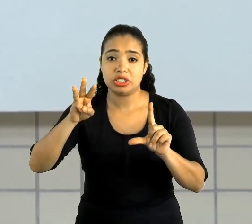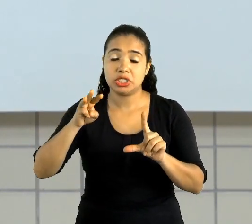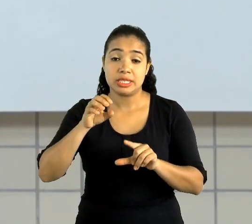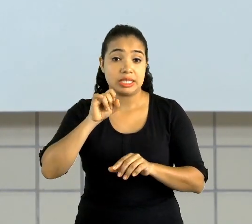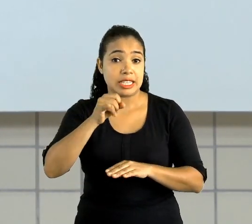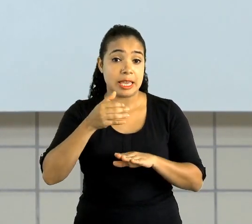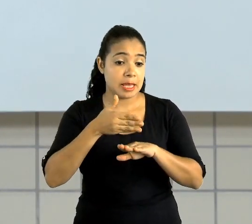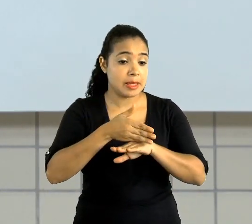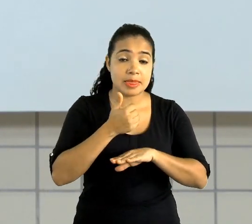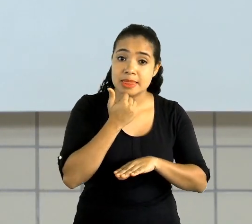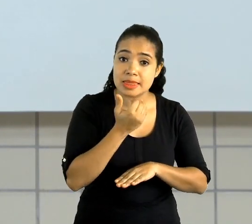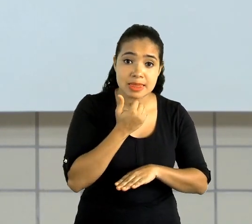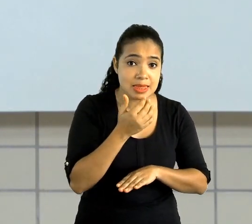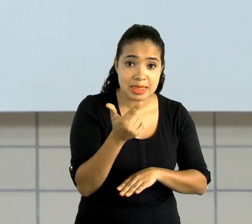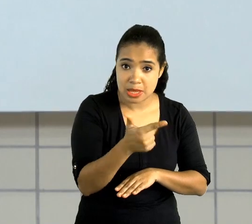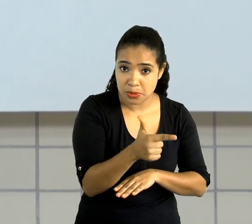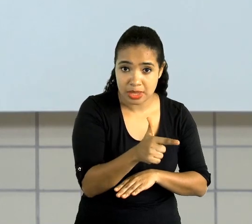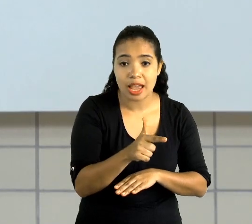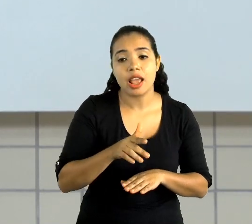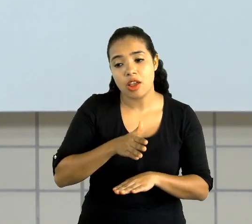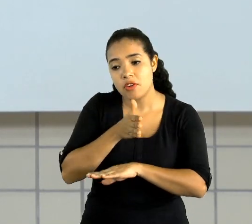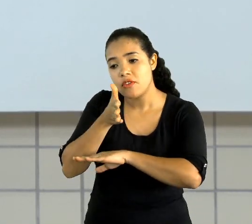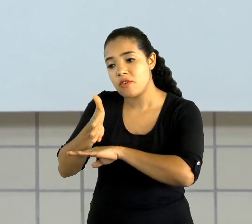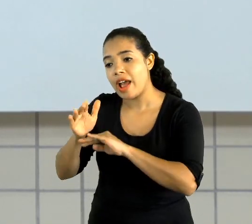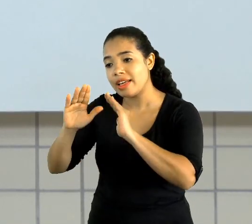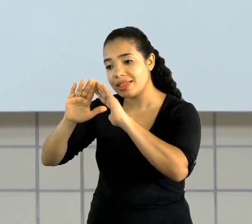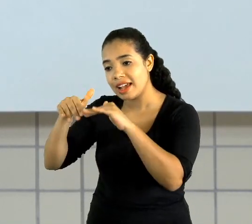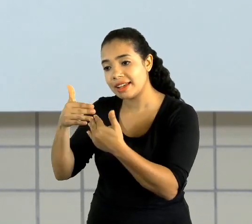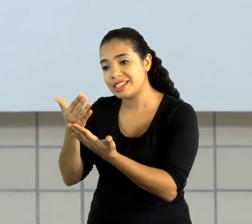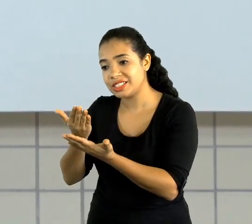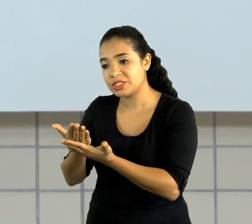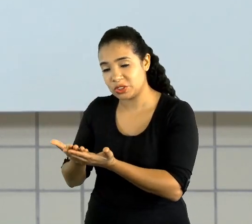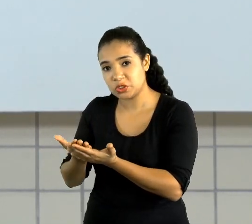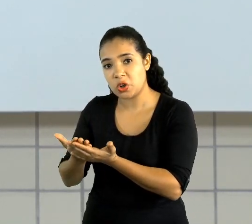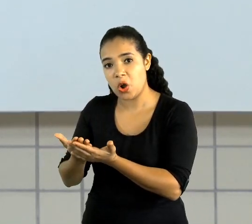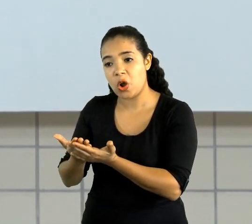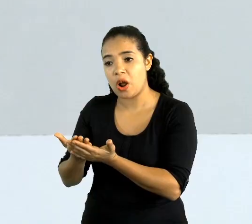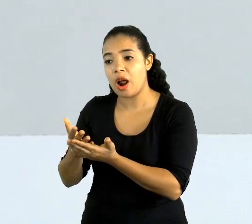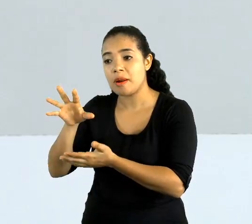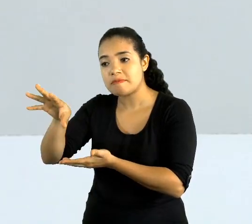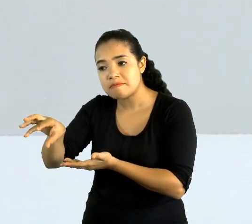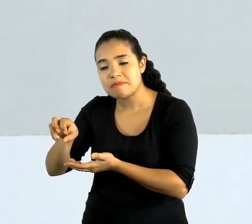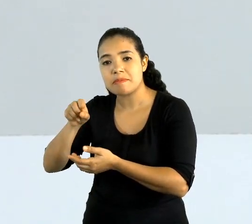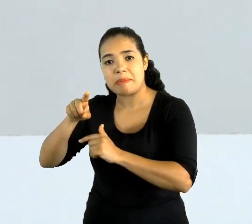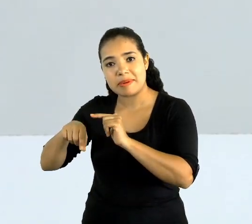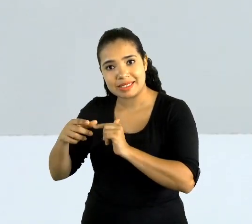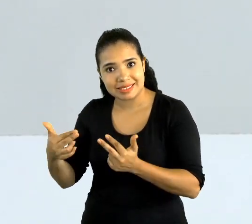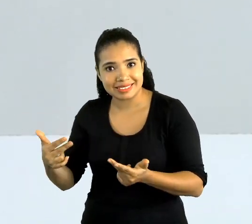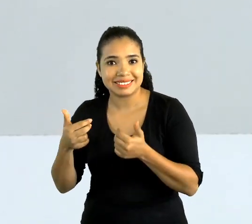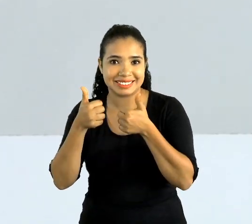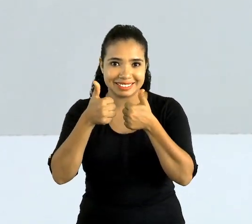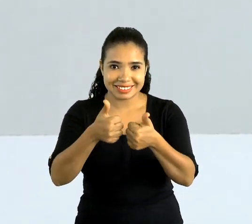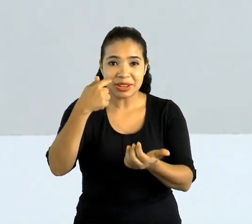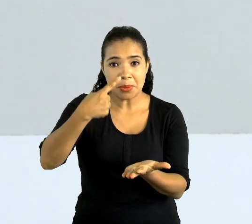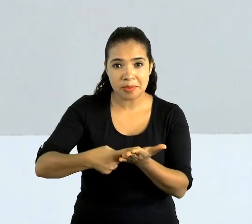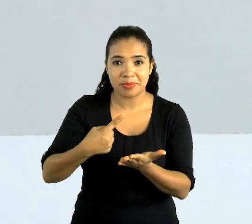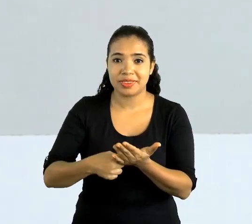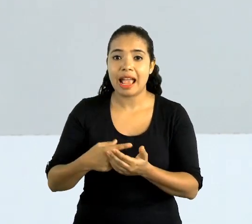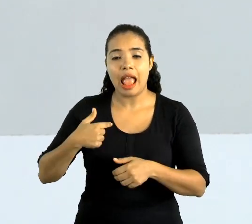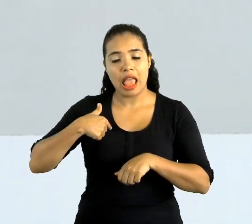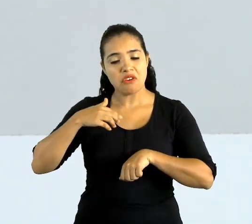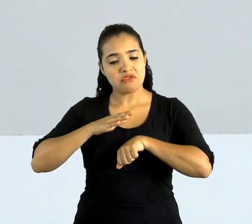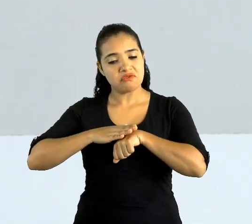entre em contato com a secretaria da escola. Combinado? Eu vou fazer a minha, professora. Tchau,